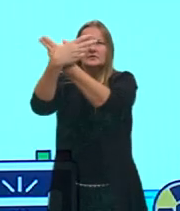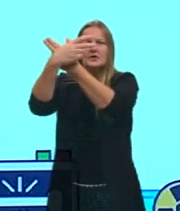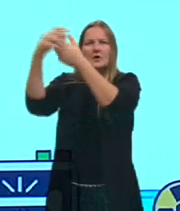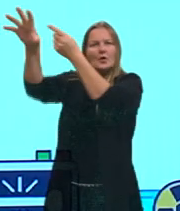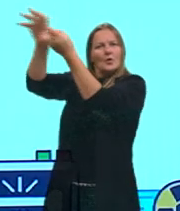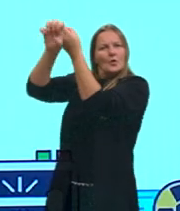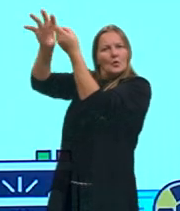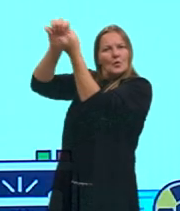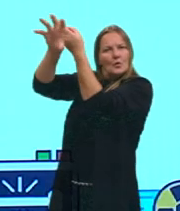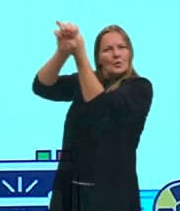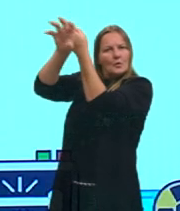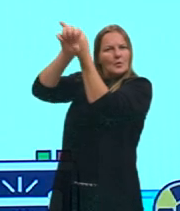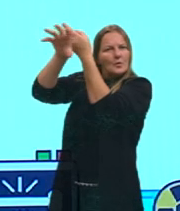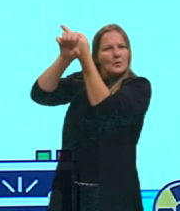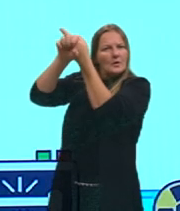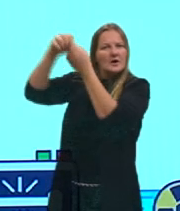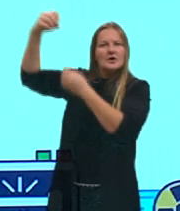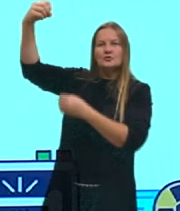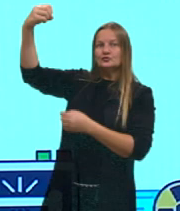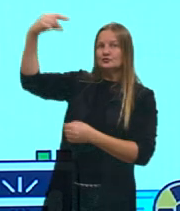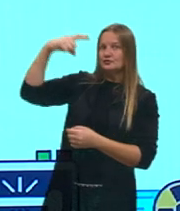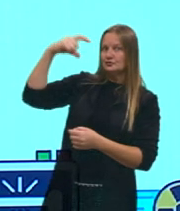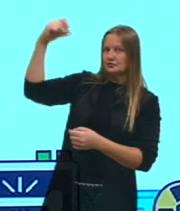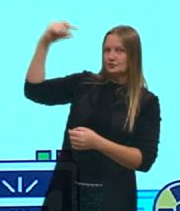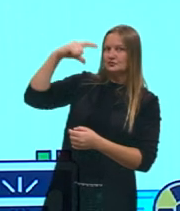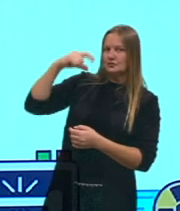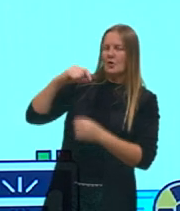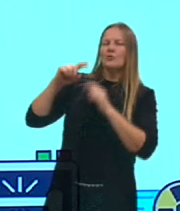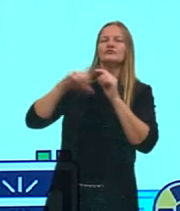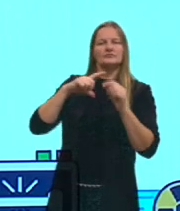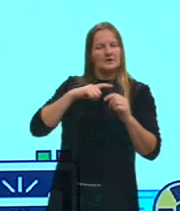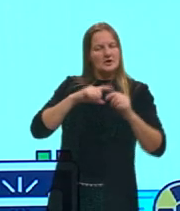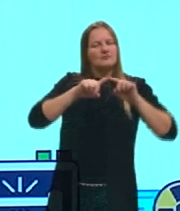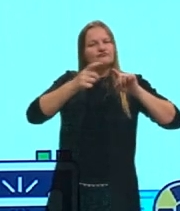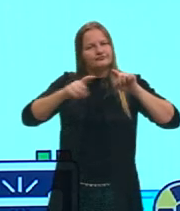E aí vão receber. O Sol emite, né, as suas ondas,